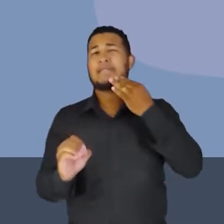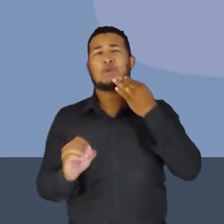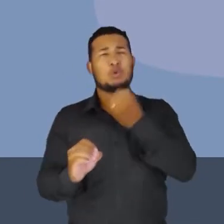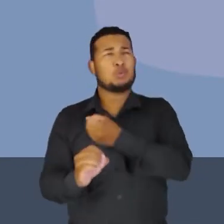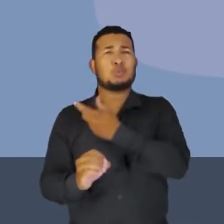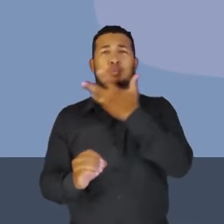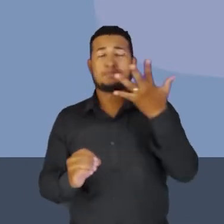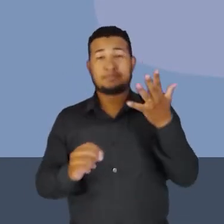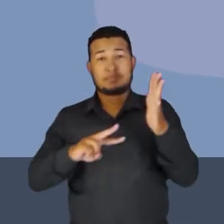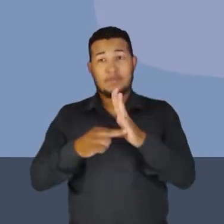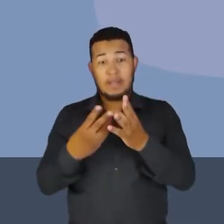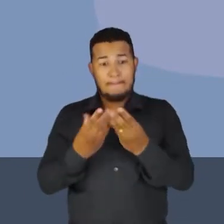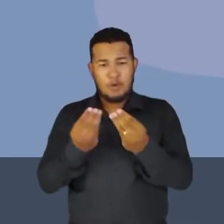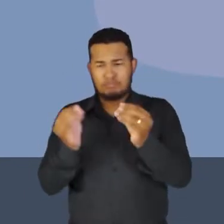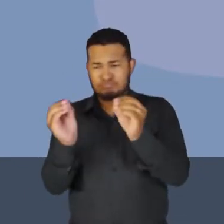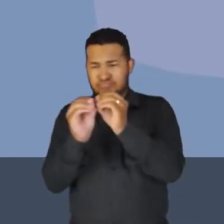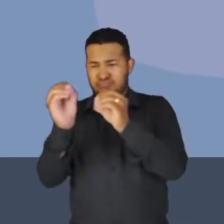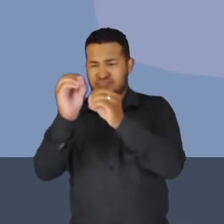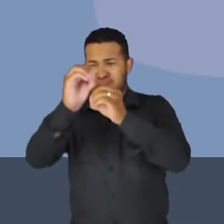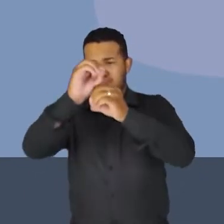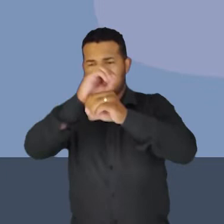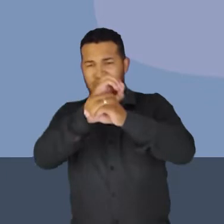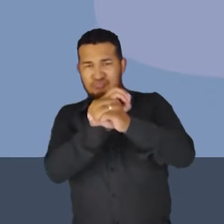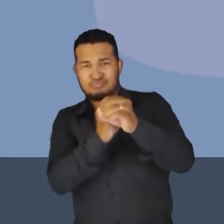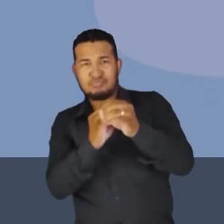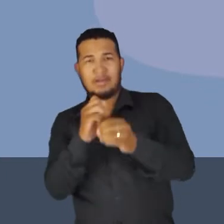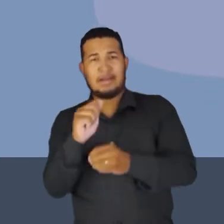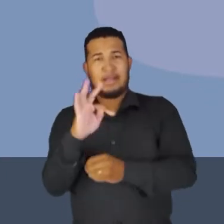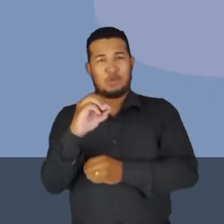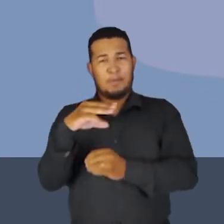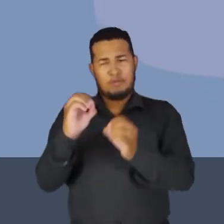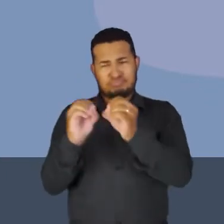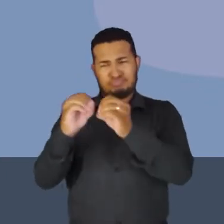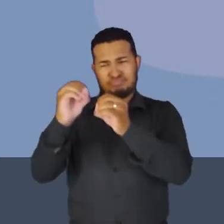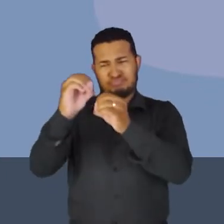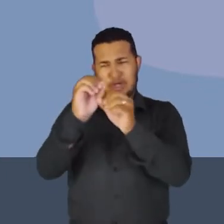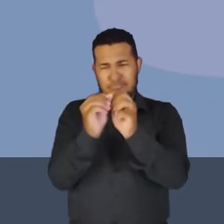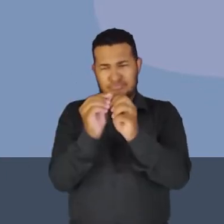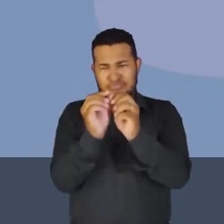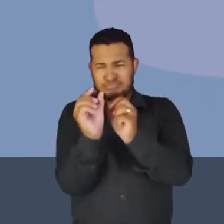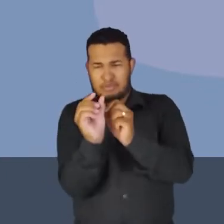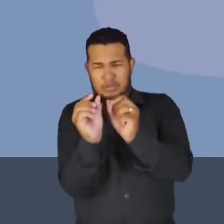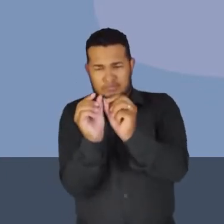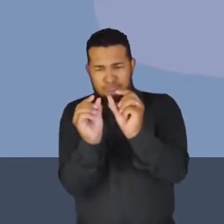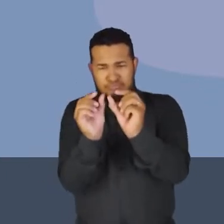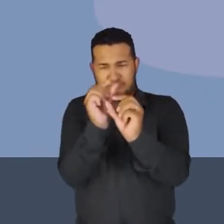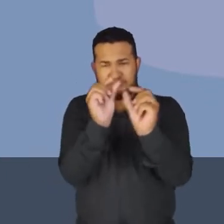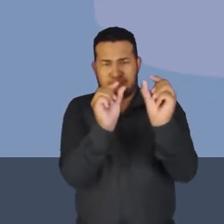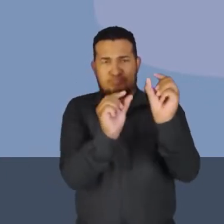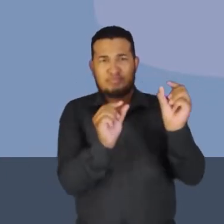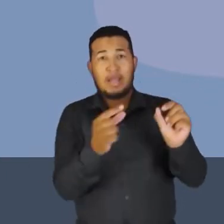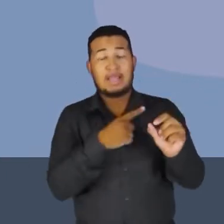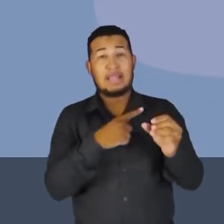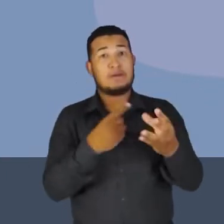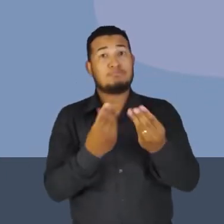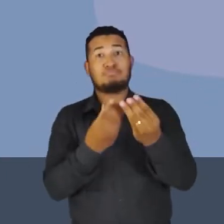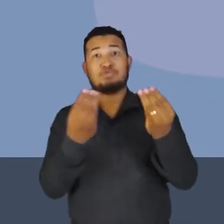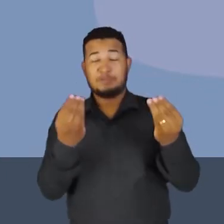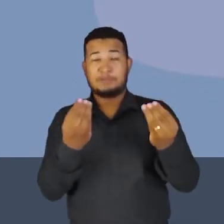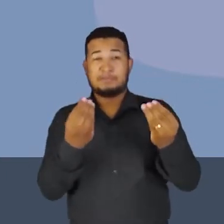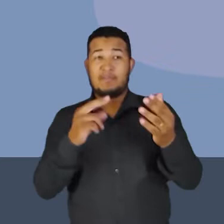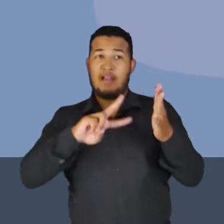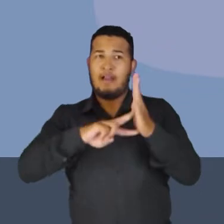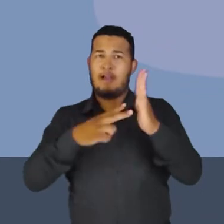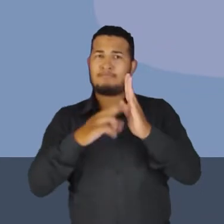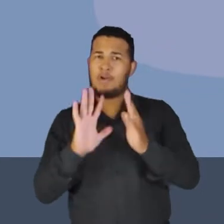aglomerados de átomos. Cada um desses pedacinhos com milhões de átomos acontece algo